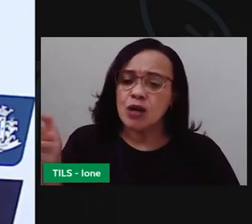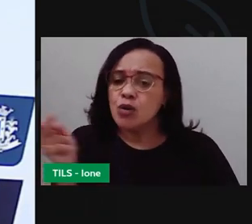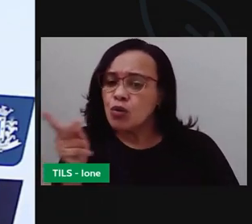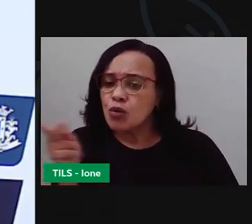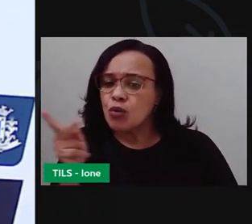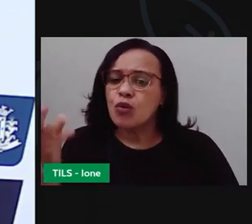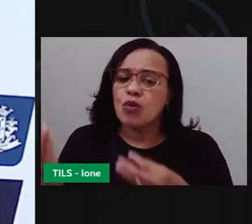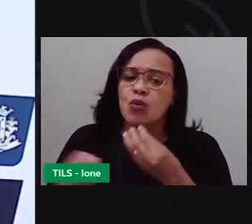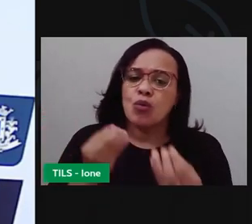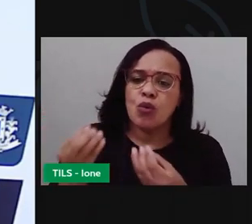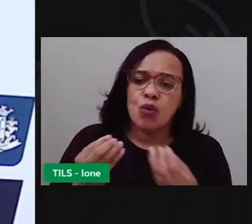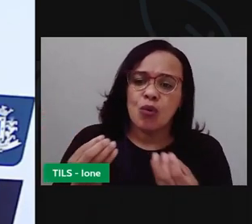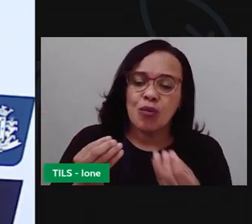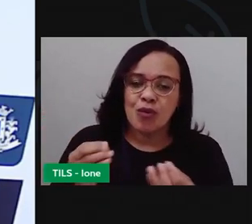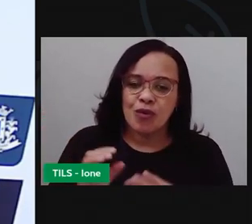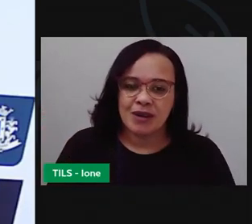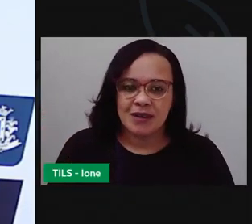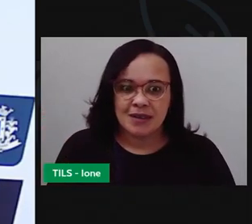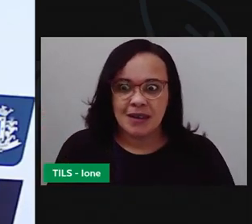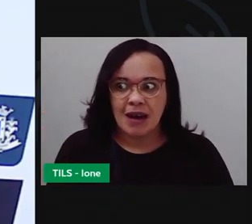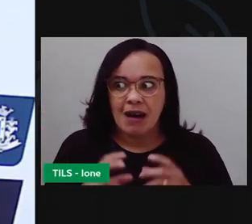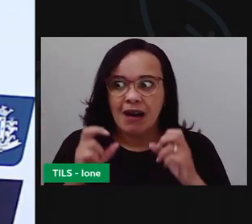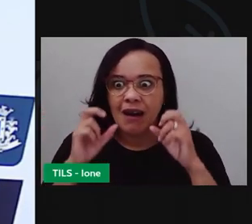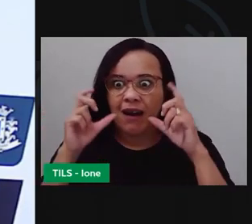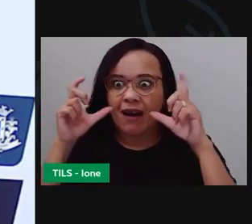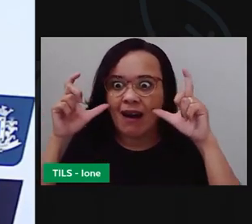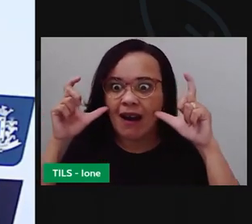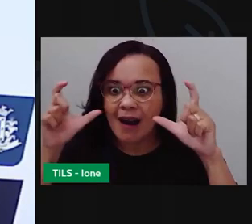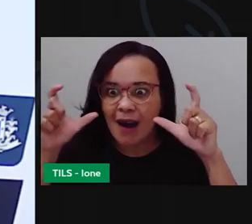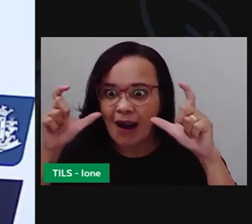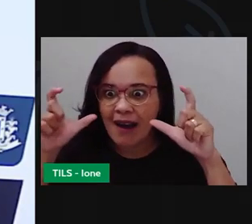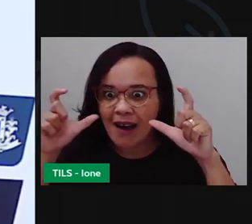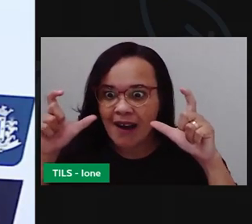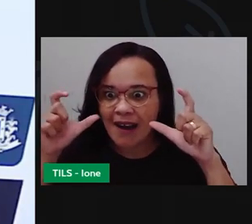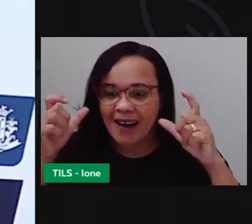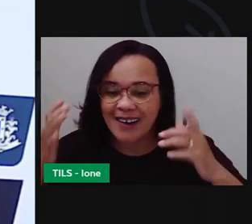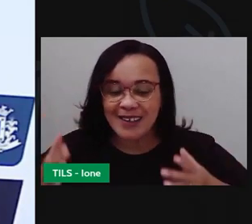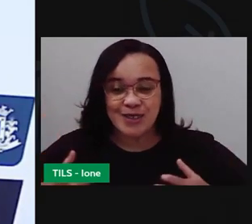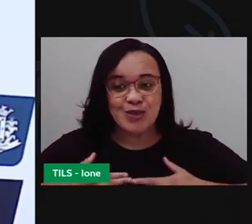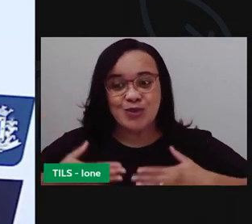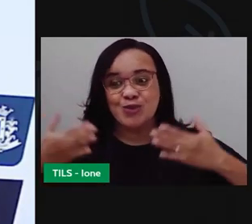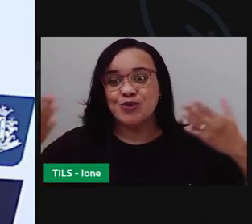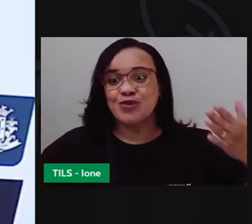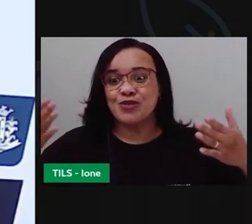ficaram ali, ó, com os olhos arregalados, tentando ver quem foi chamou.